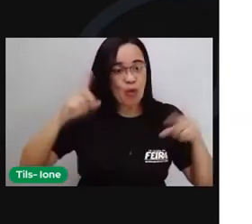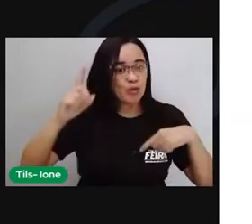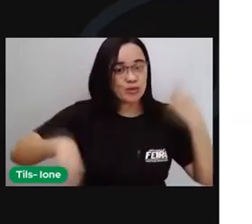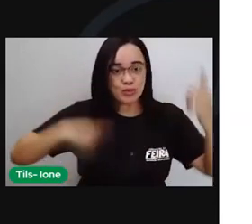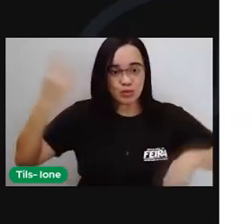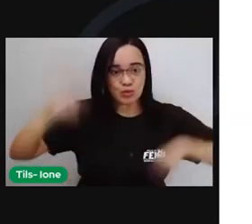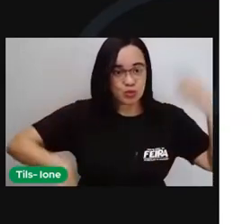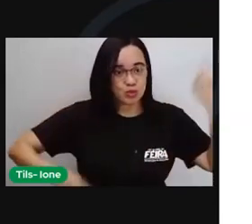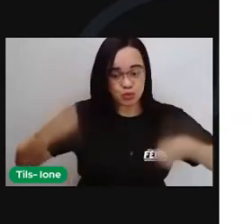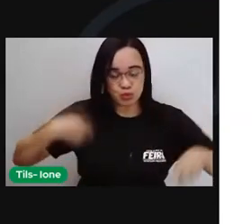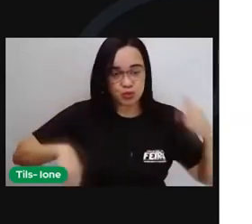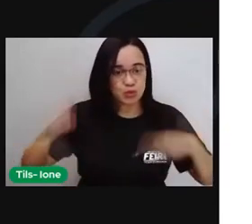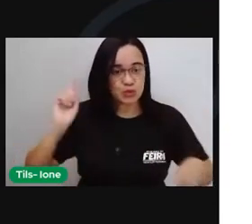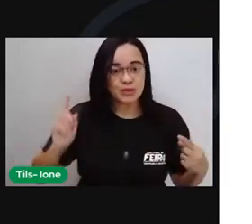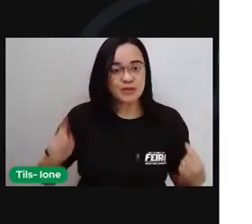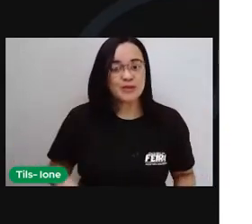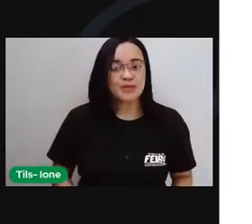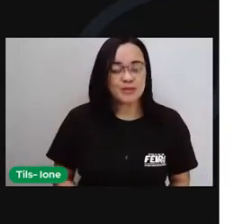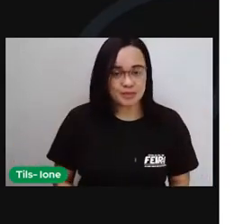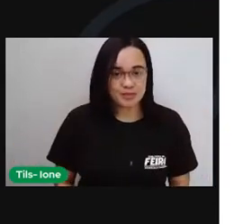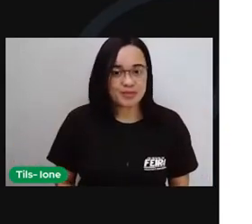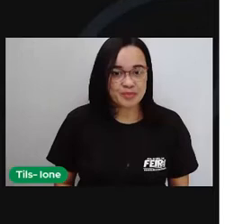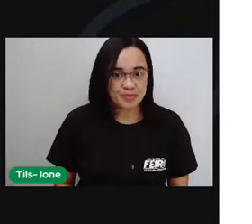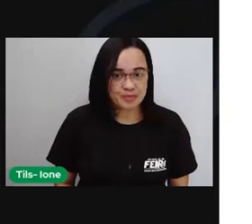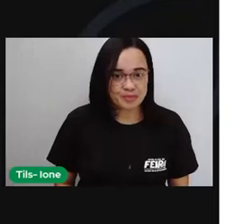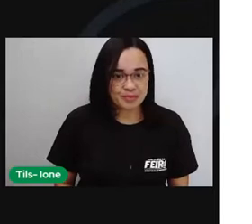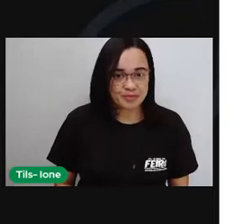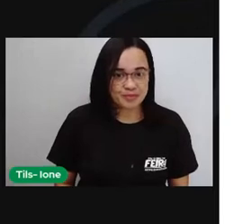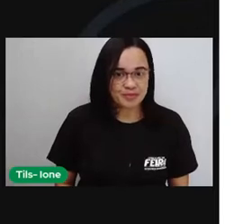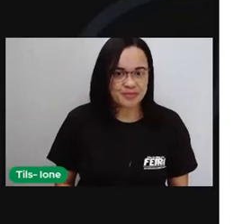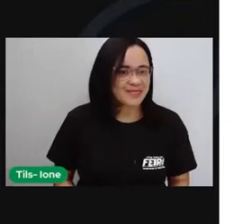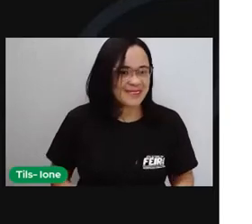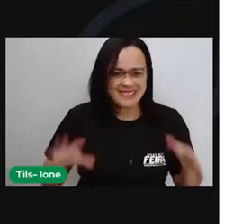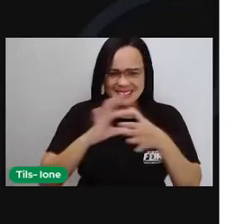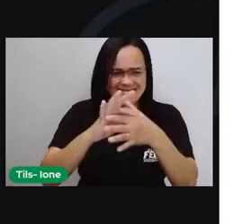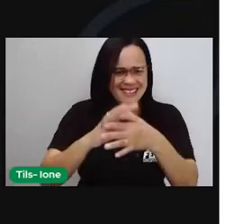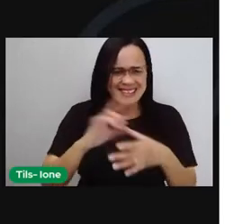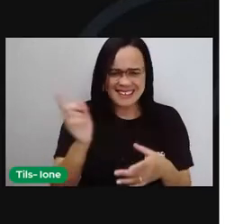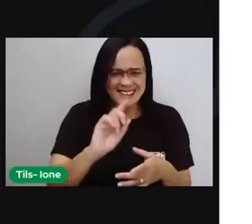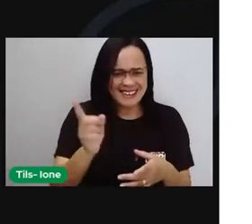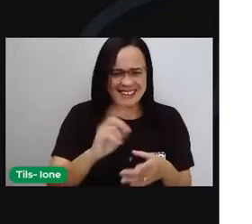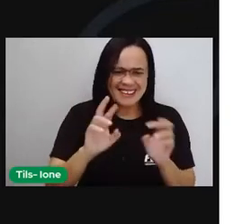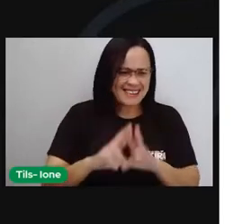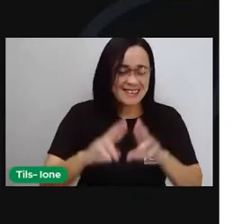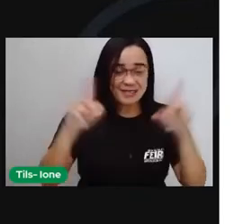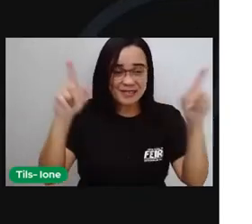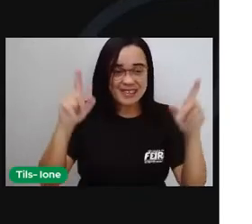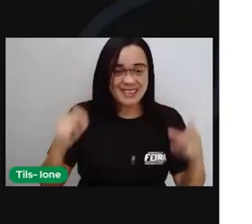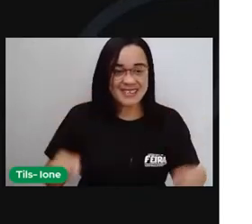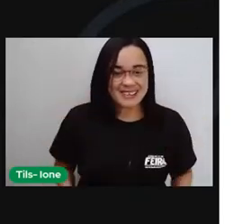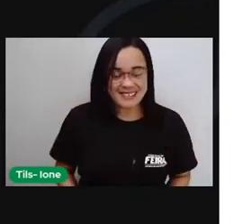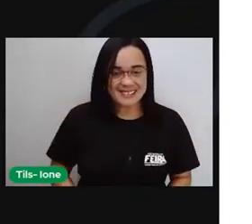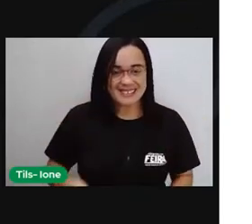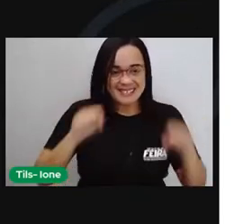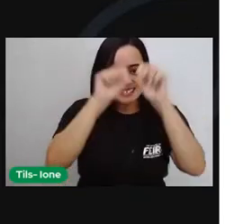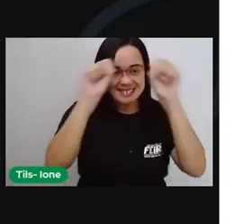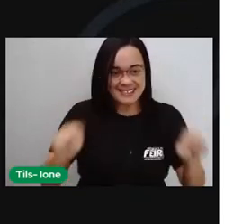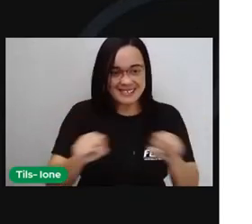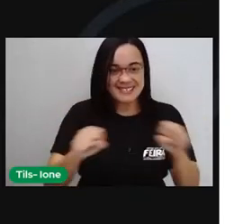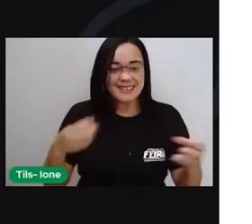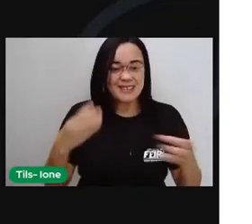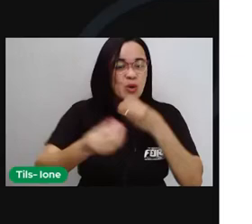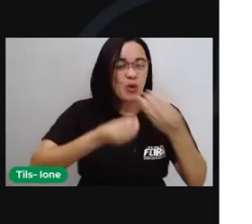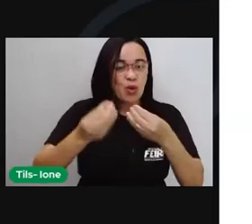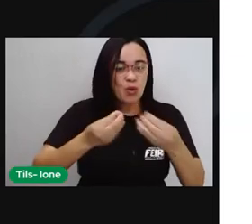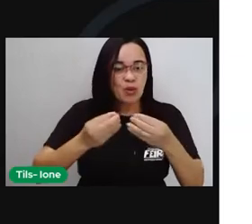Ah, não é bem esse o tipo de transporte. Quem faz o transporte é o nosso sangue, por uma rede